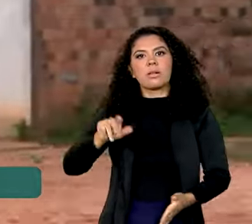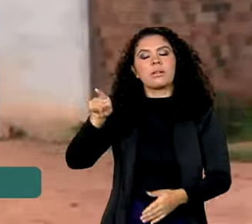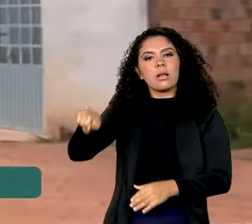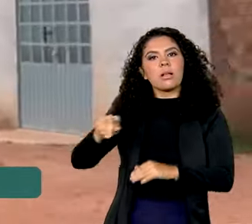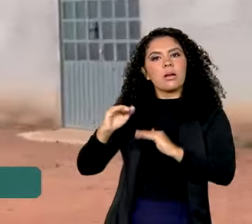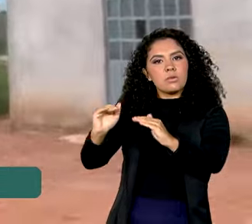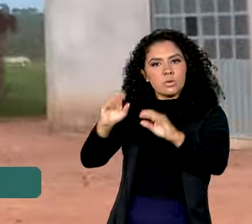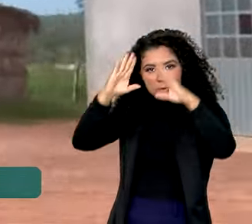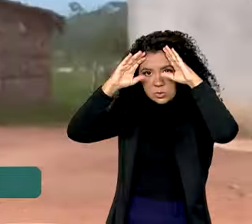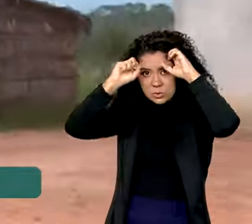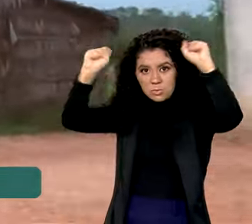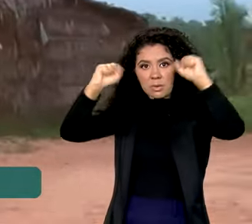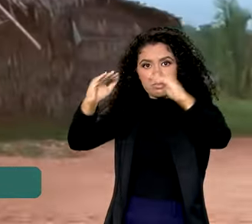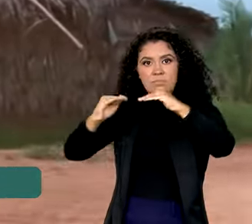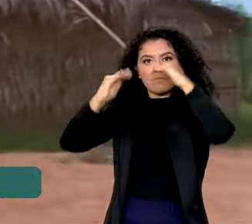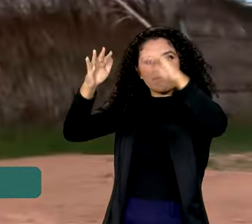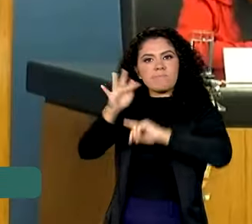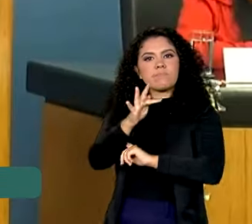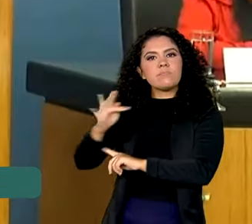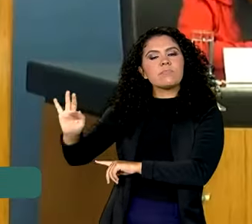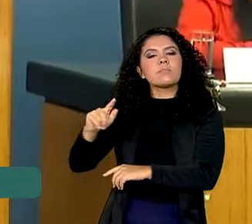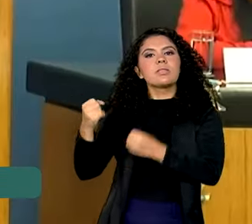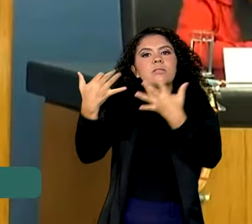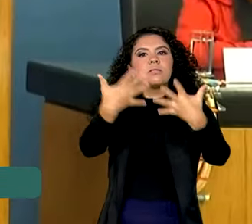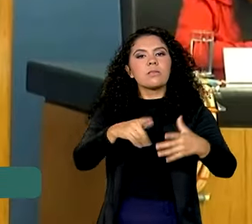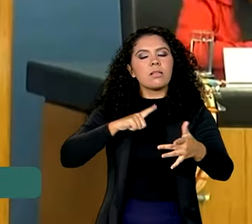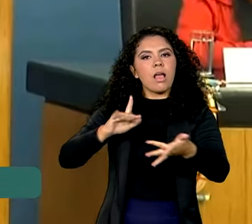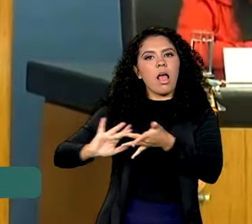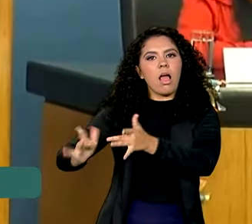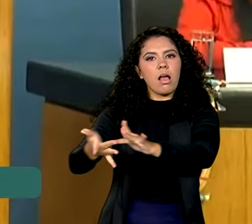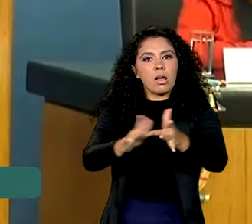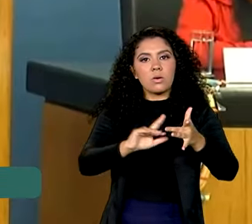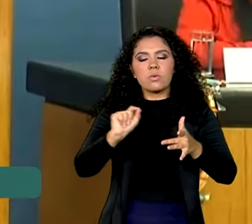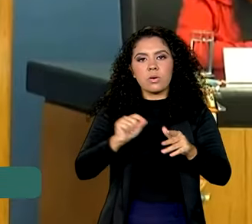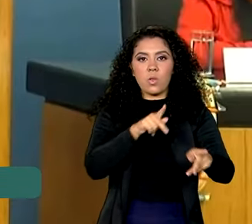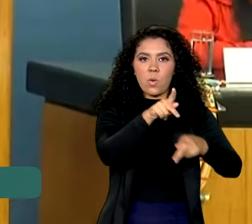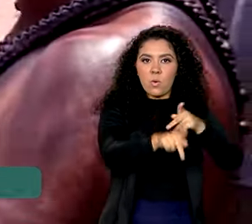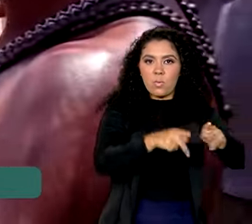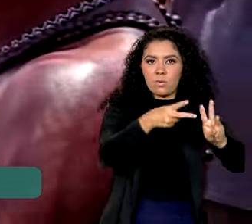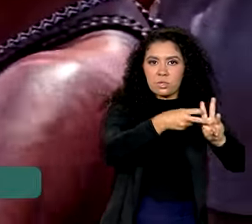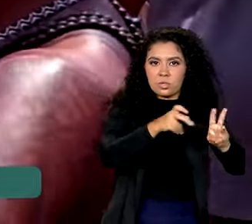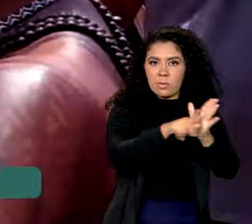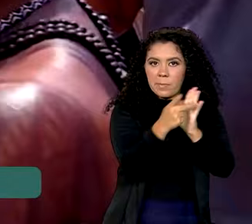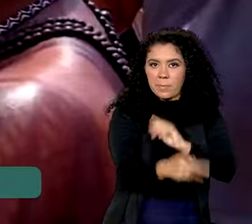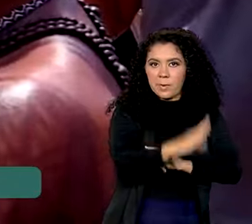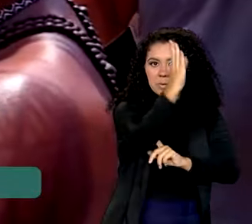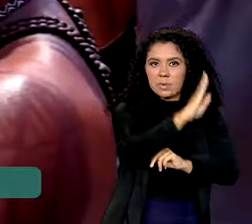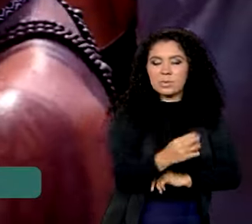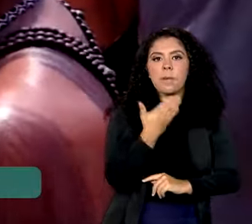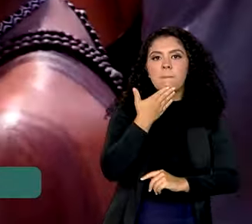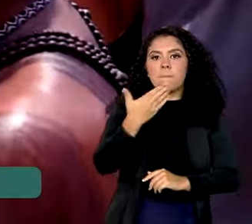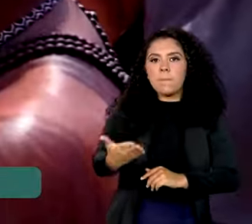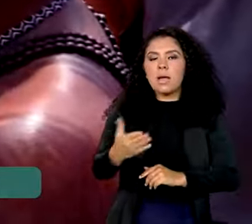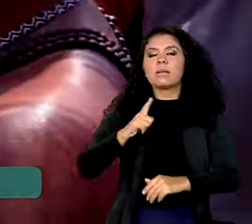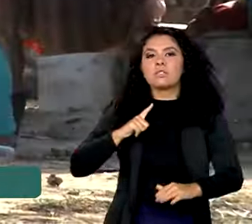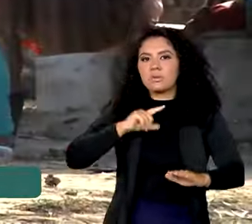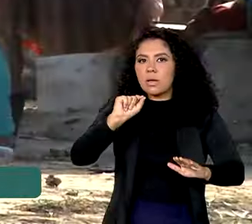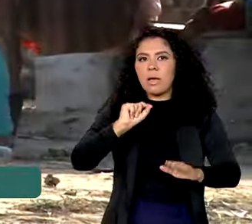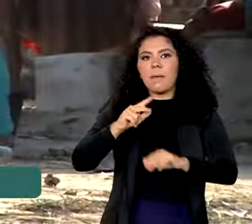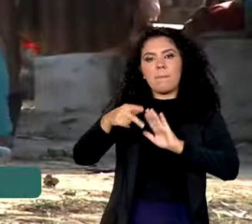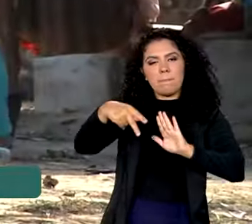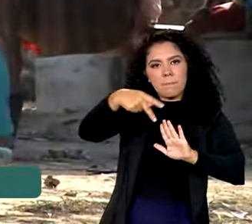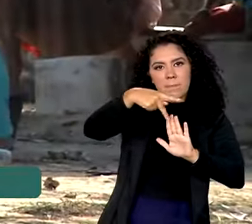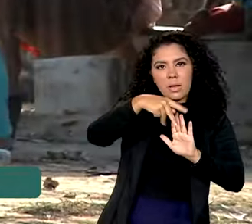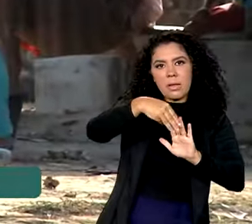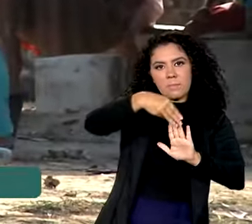Federal a partir de uma ação em que a articulação dos povos indígenas do Brasil pede medidas de proteção aos